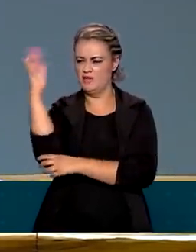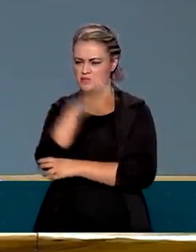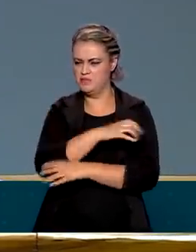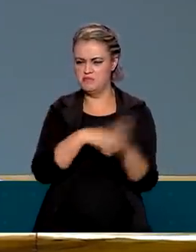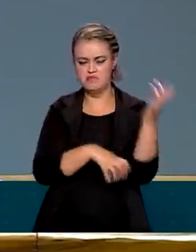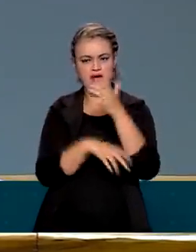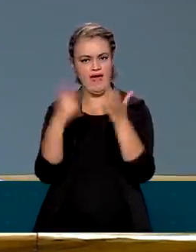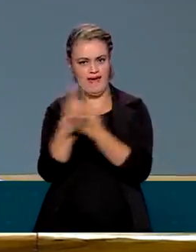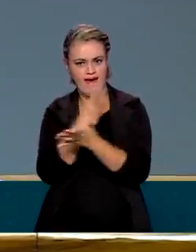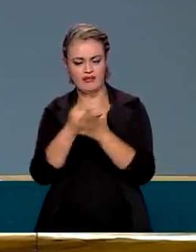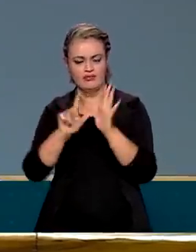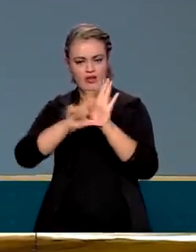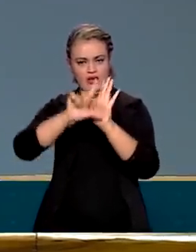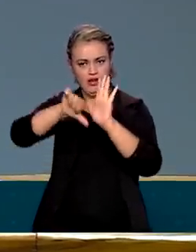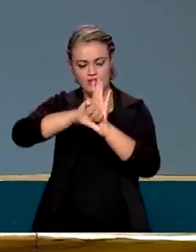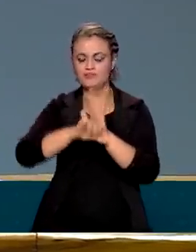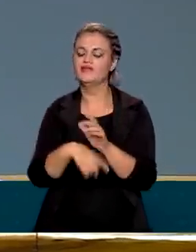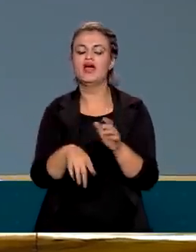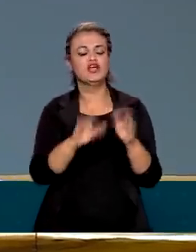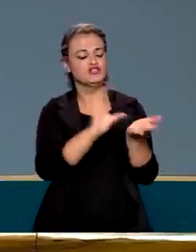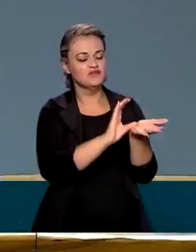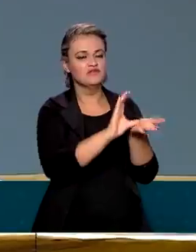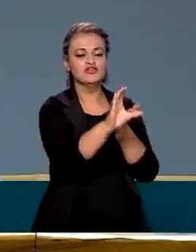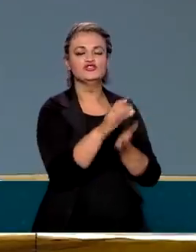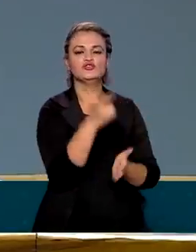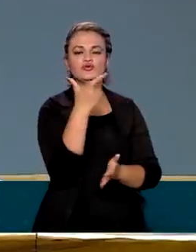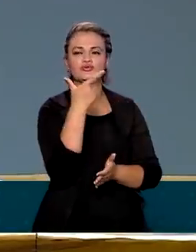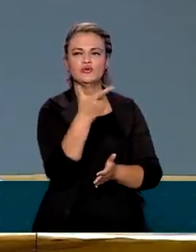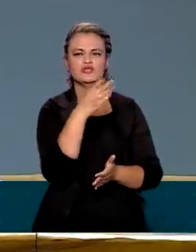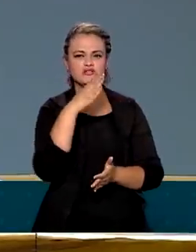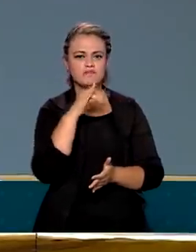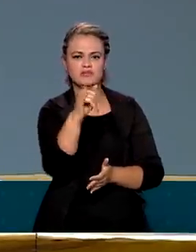vamos botar 2 bilhões e meio de dólares em investimento nisso